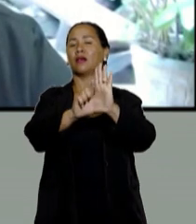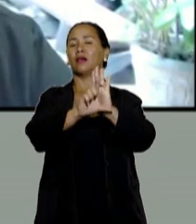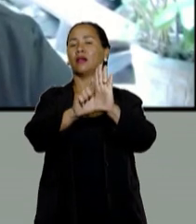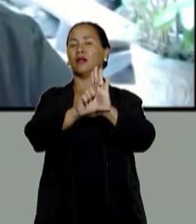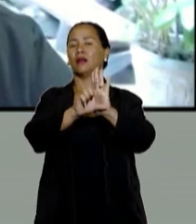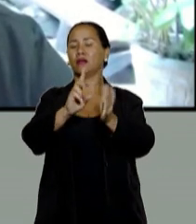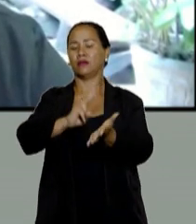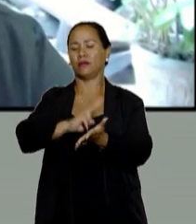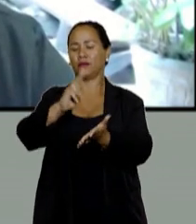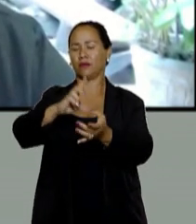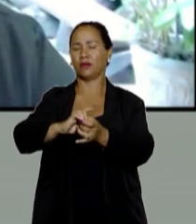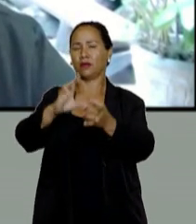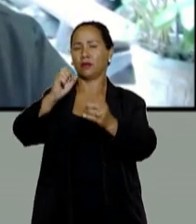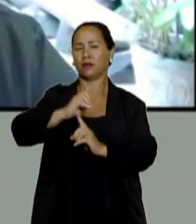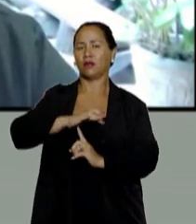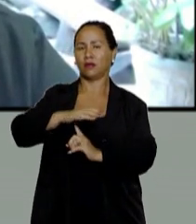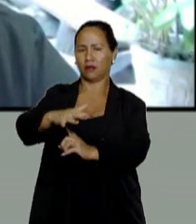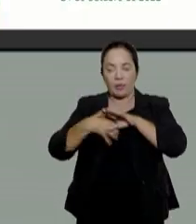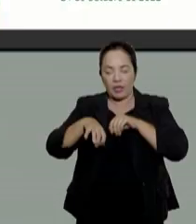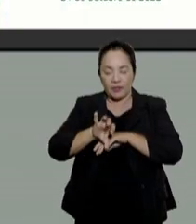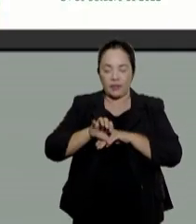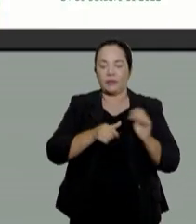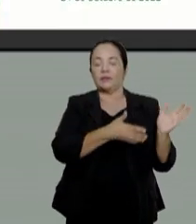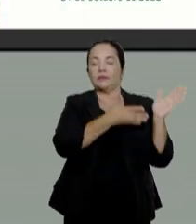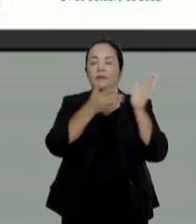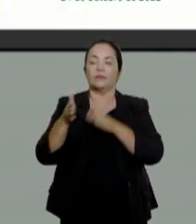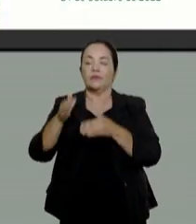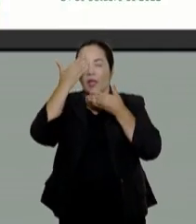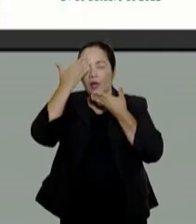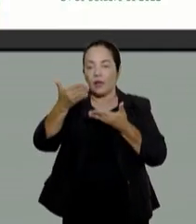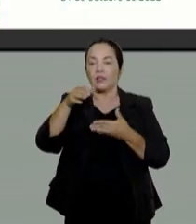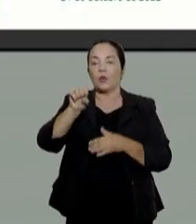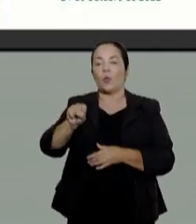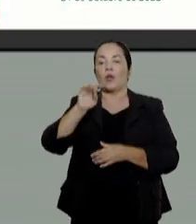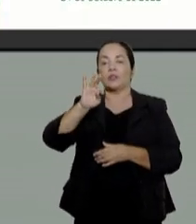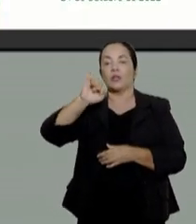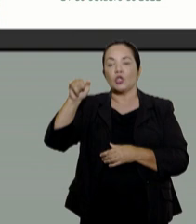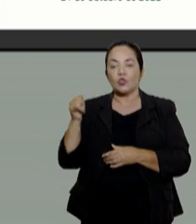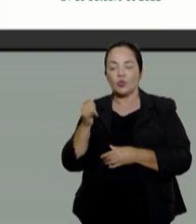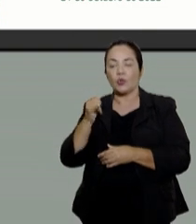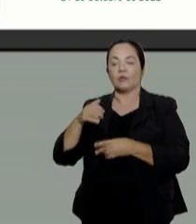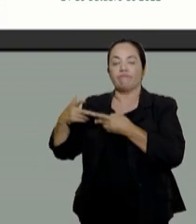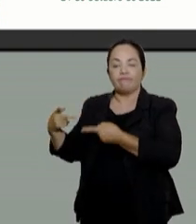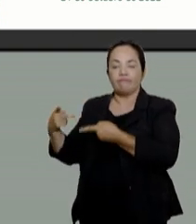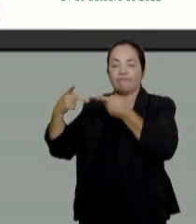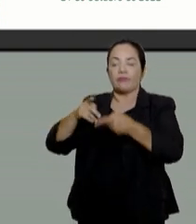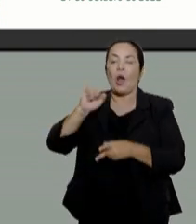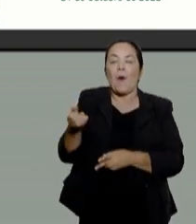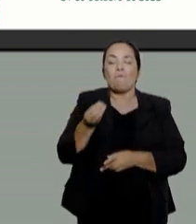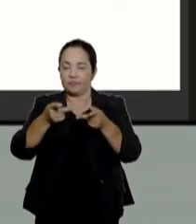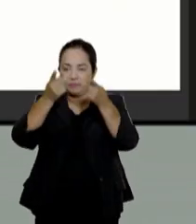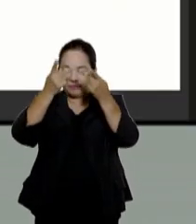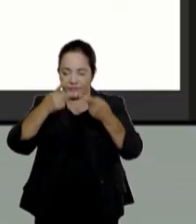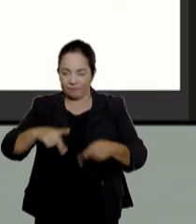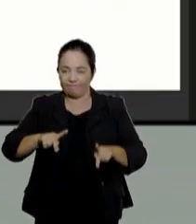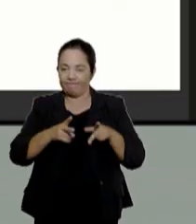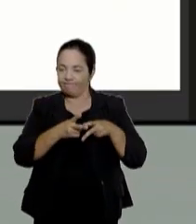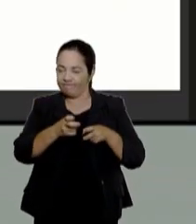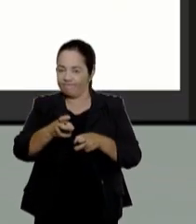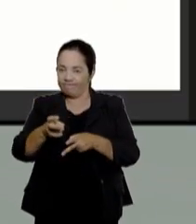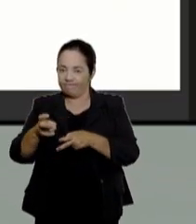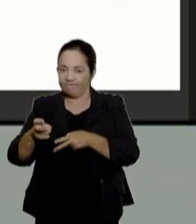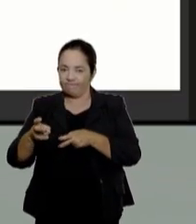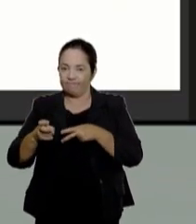ex-superintendente do IBAMA, Júlio Grilo. No terceiro e último painel do seminário, os debates se voltaram para os desafios